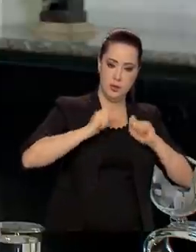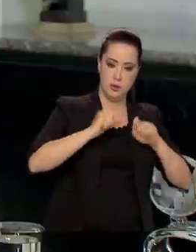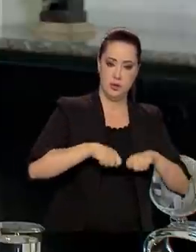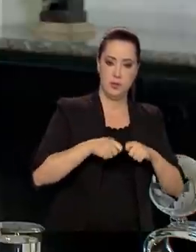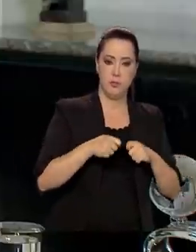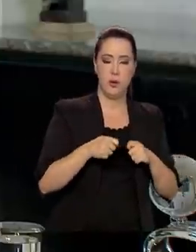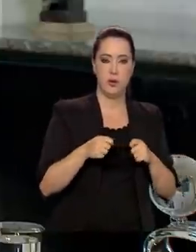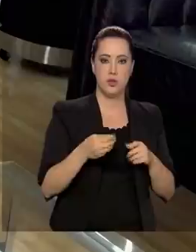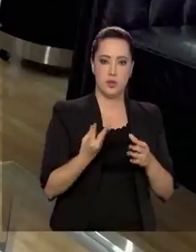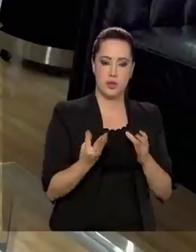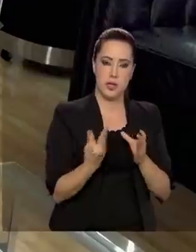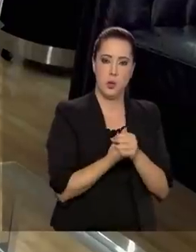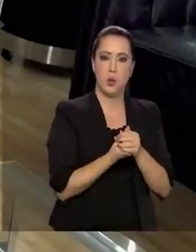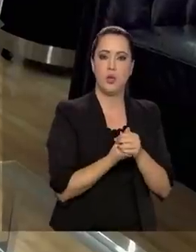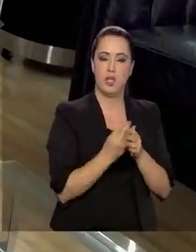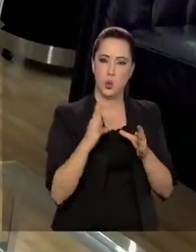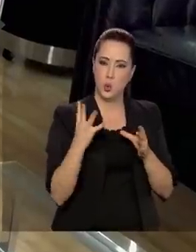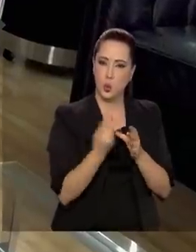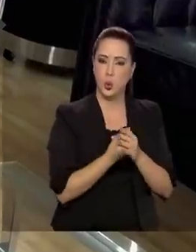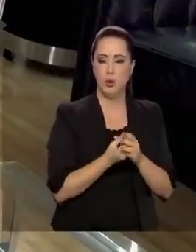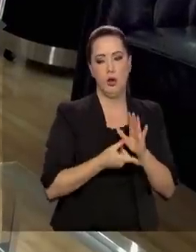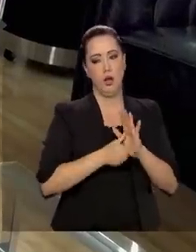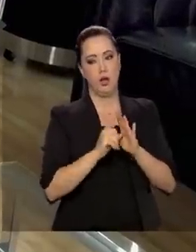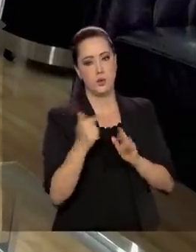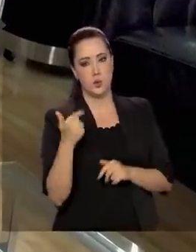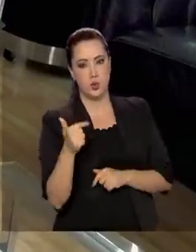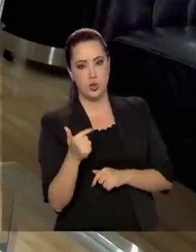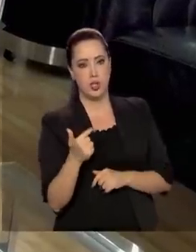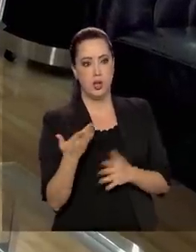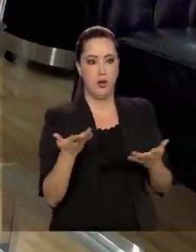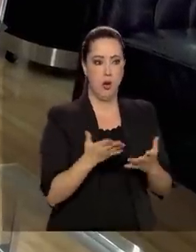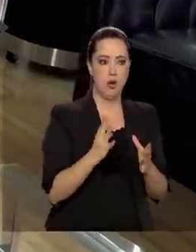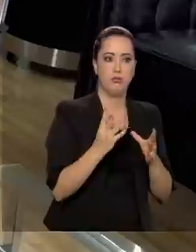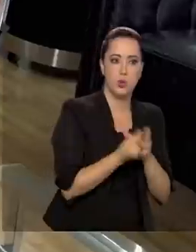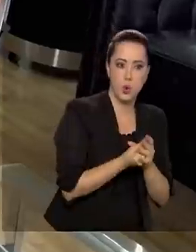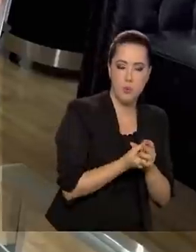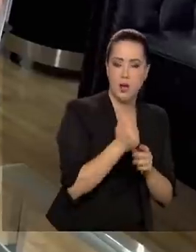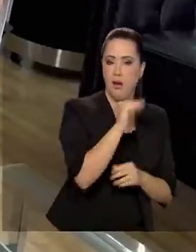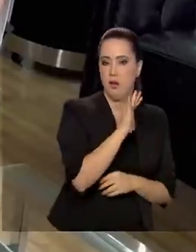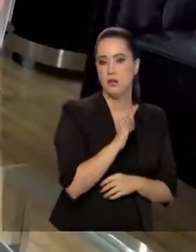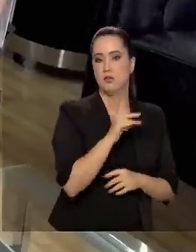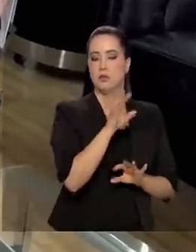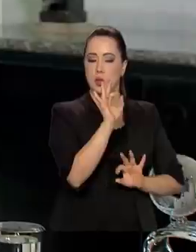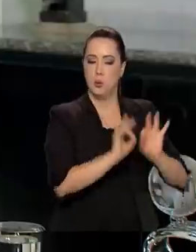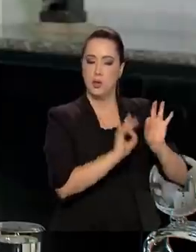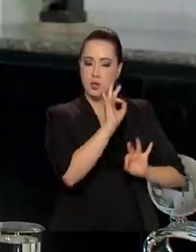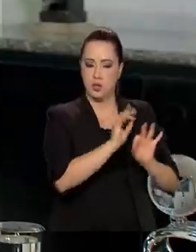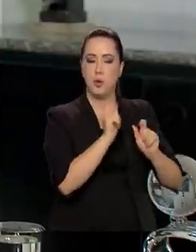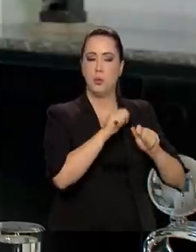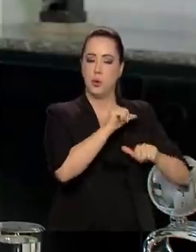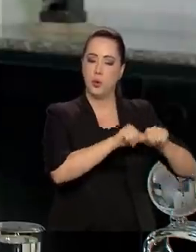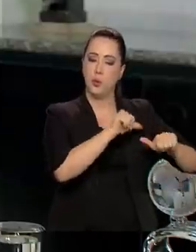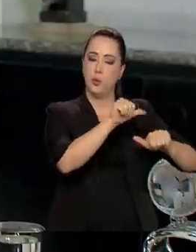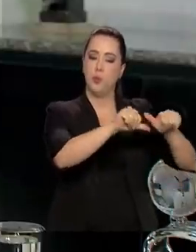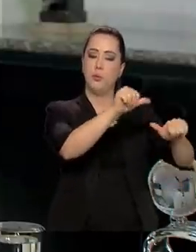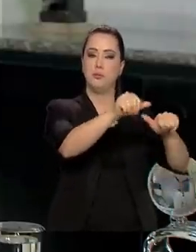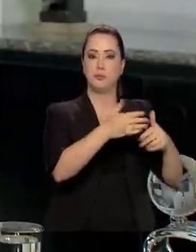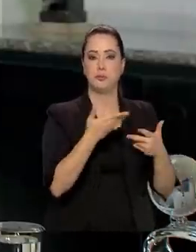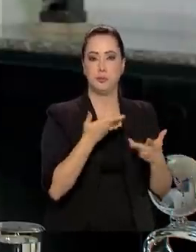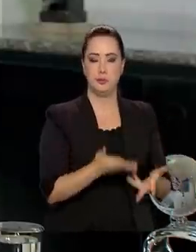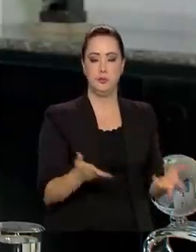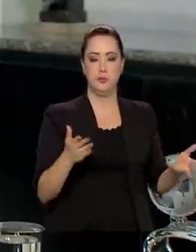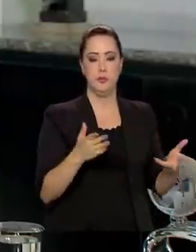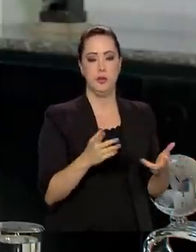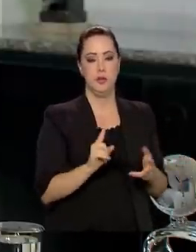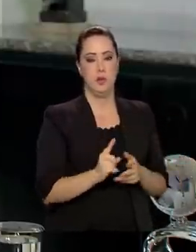acrescentados, que não tenham sido. Então, o plano, ele é realmente dinâmico. Esse plano,